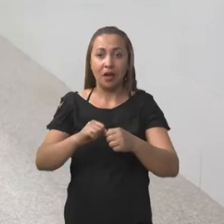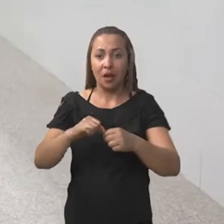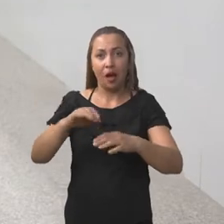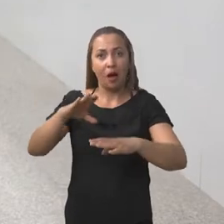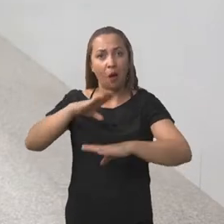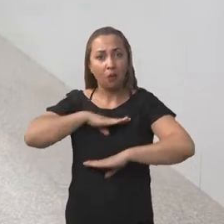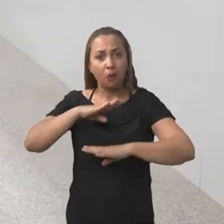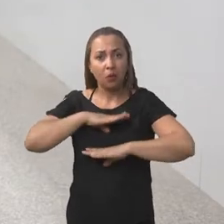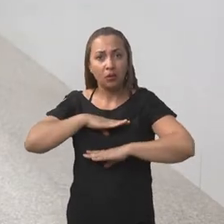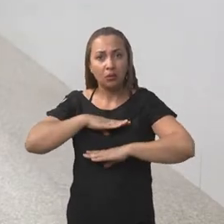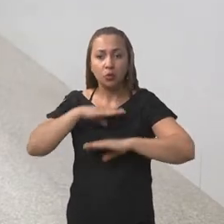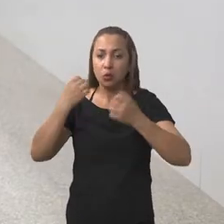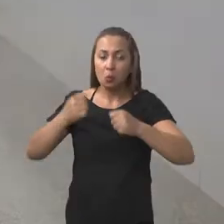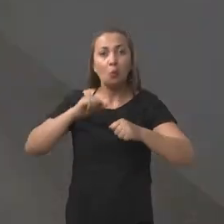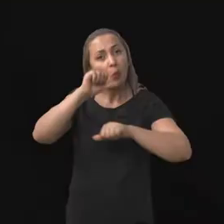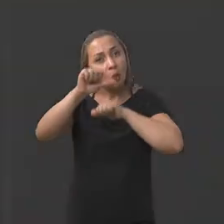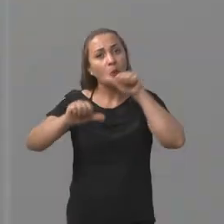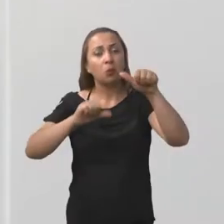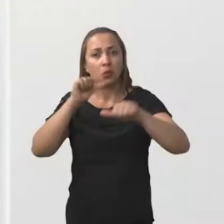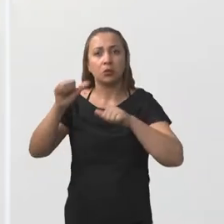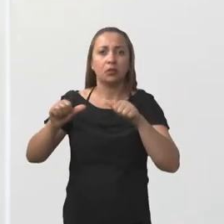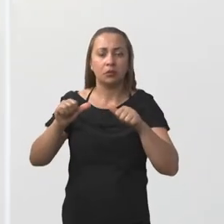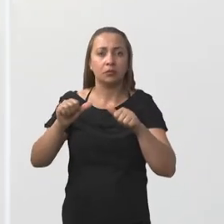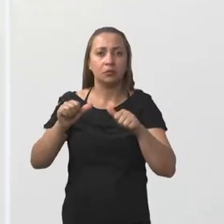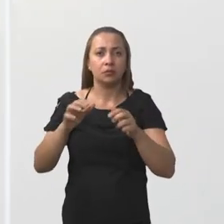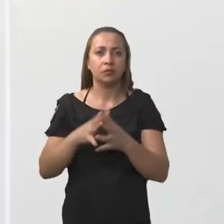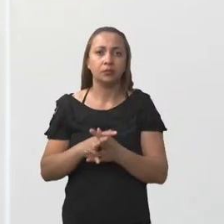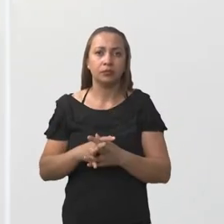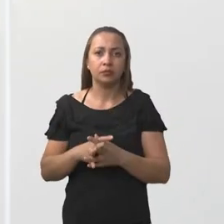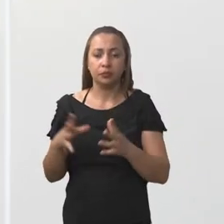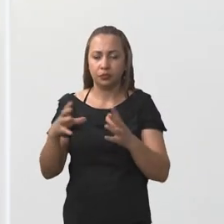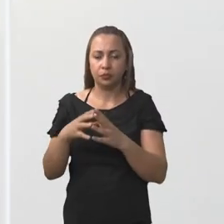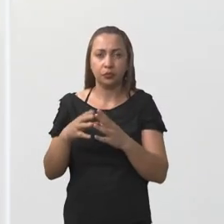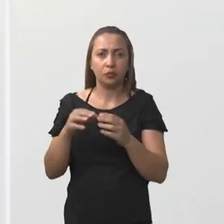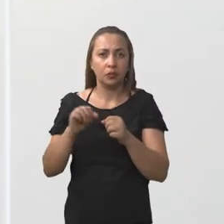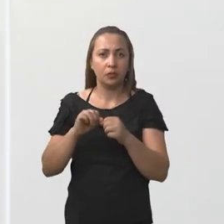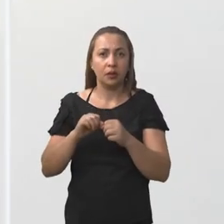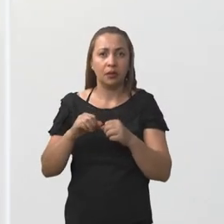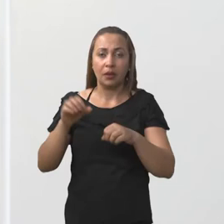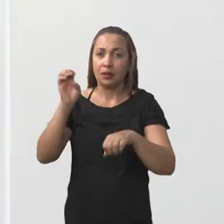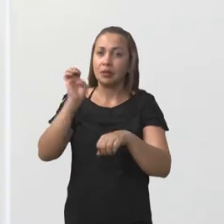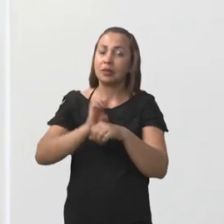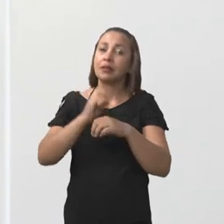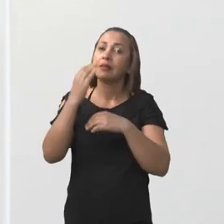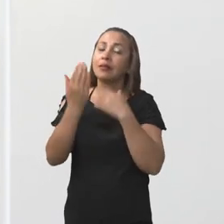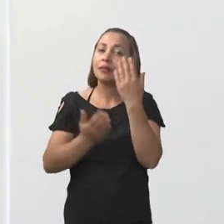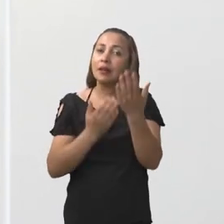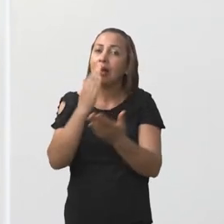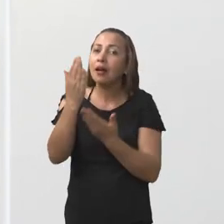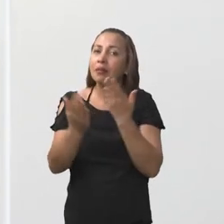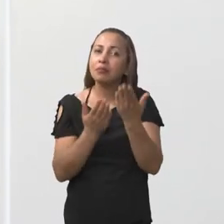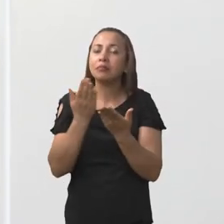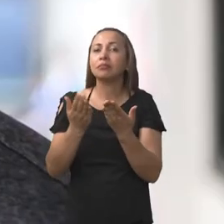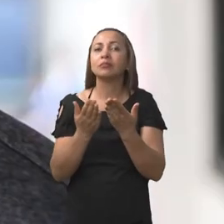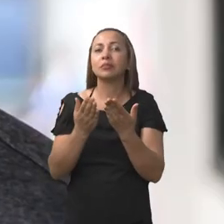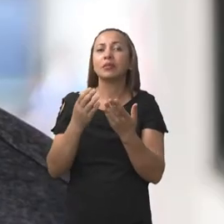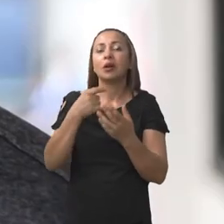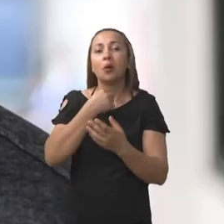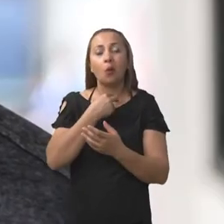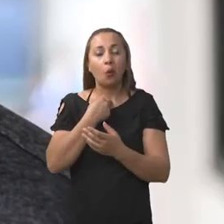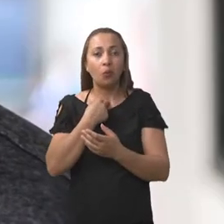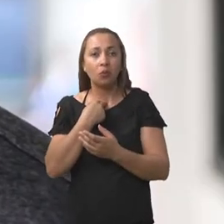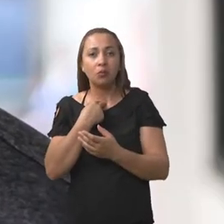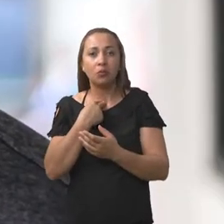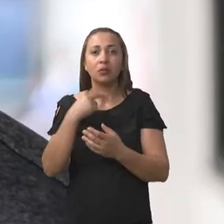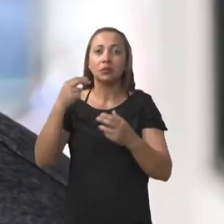comportamento que é possível de mudar. Esses grupos, eles fazem parte do estágio de terapia ocupacional no campo social aqui da UFES, e a gente